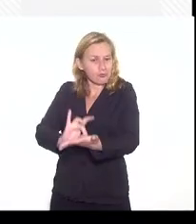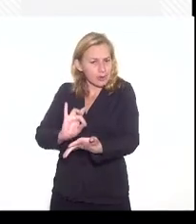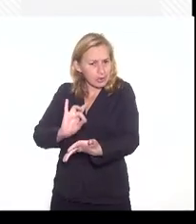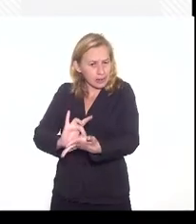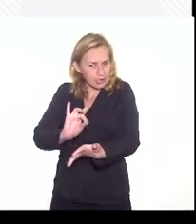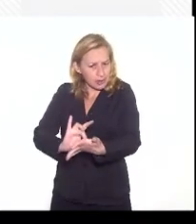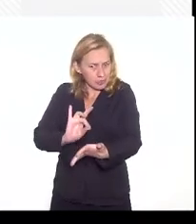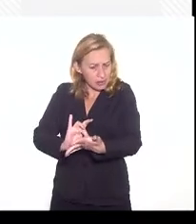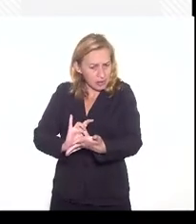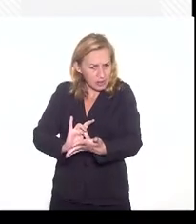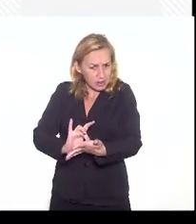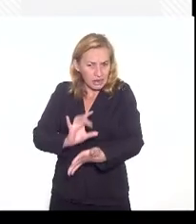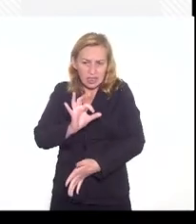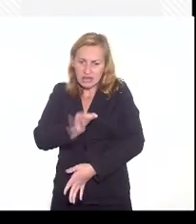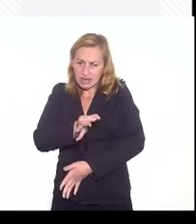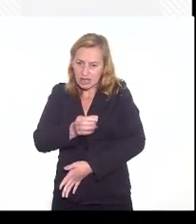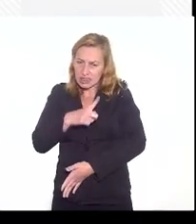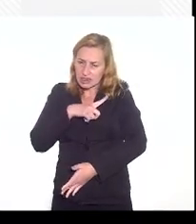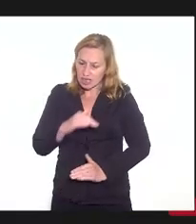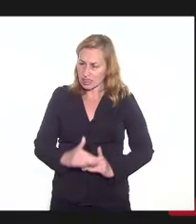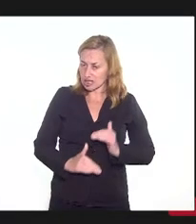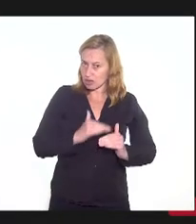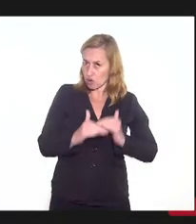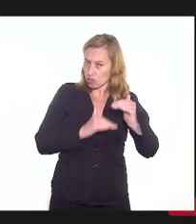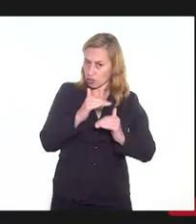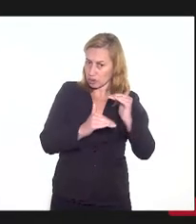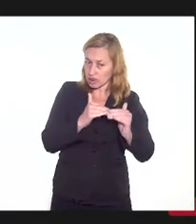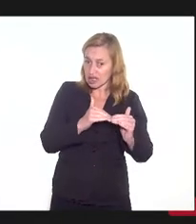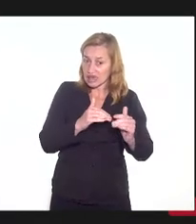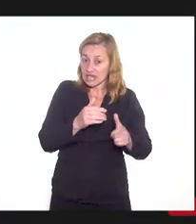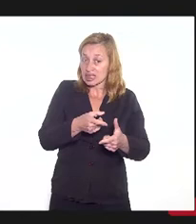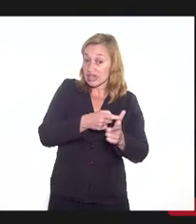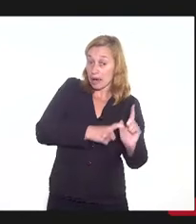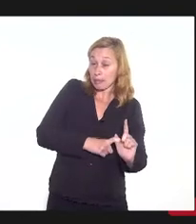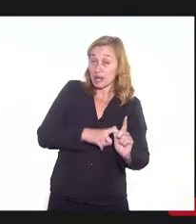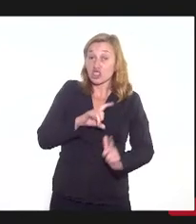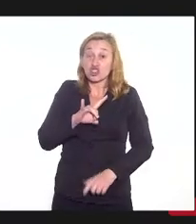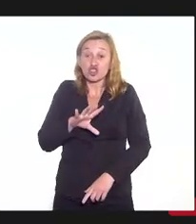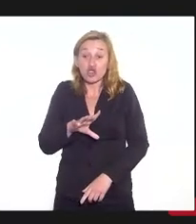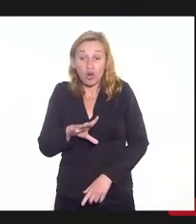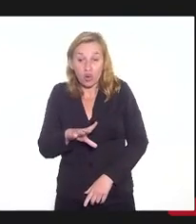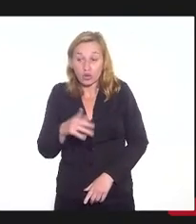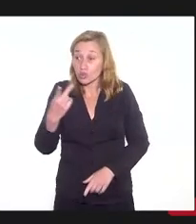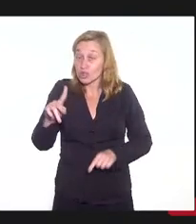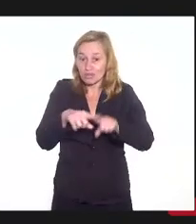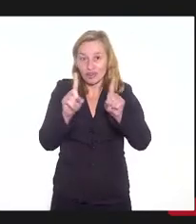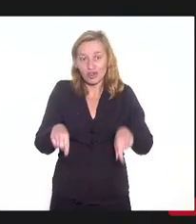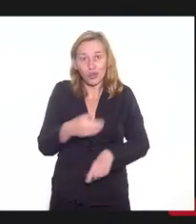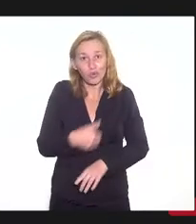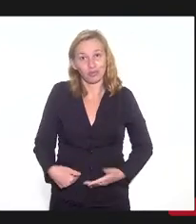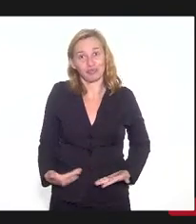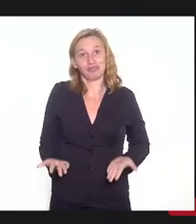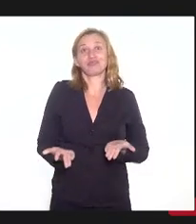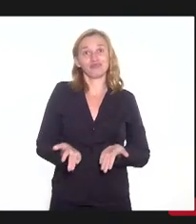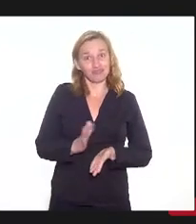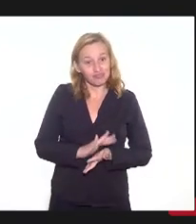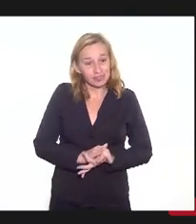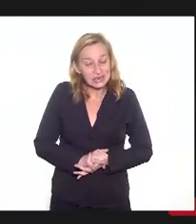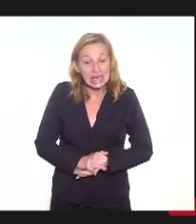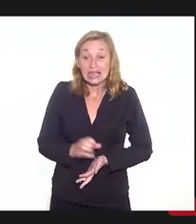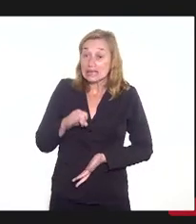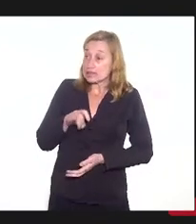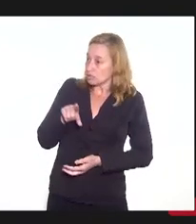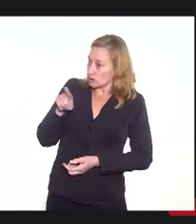garantir o desenvolvimento, depende, de único e exclusivamente dos seus servidores. Se